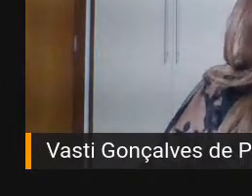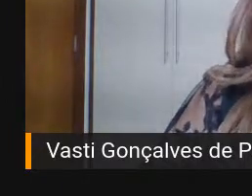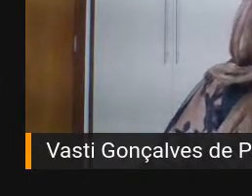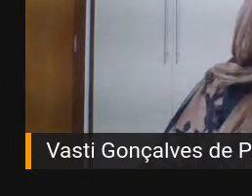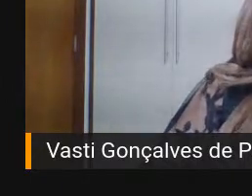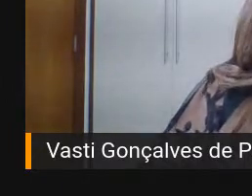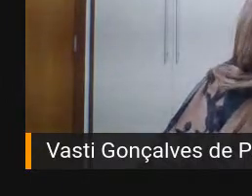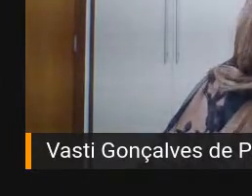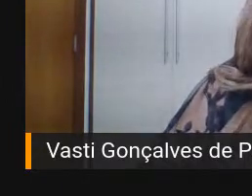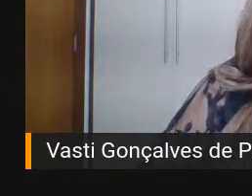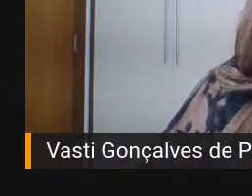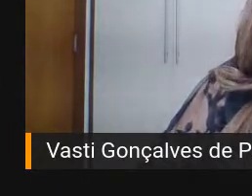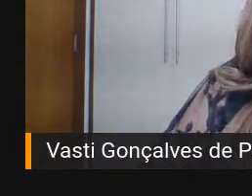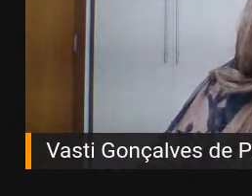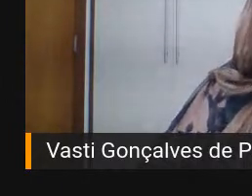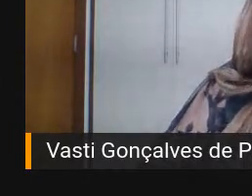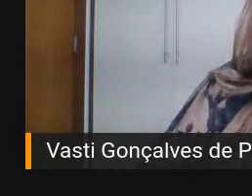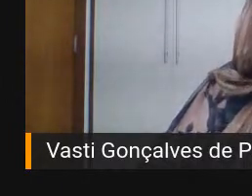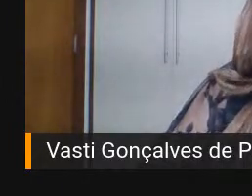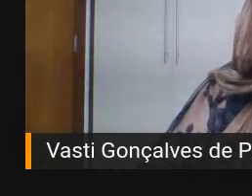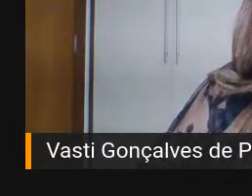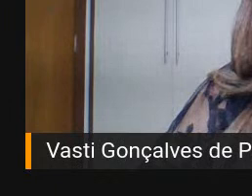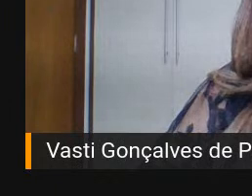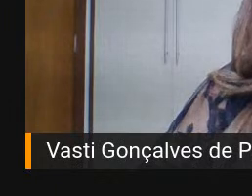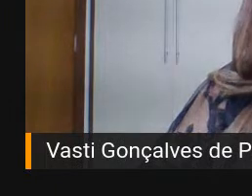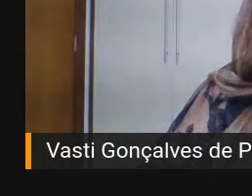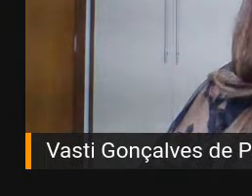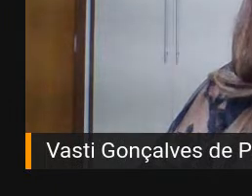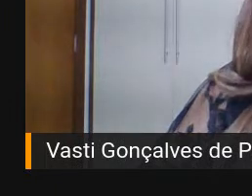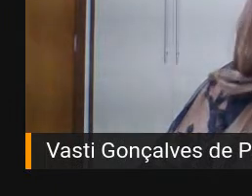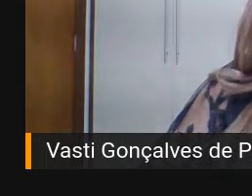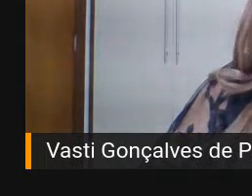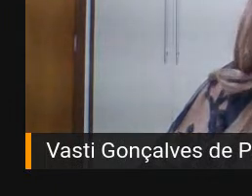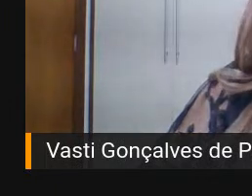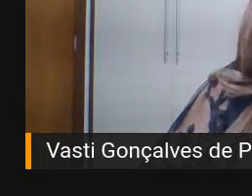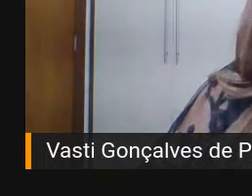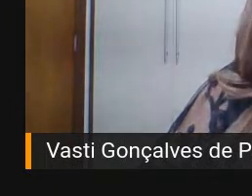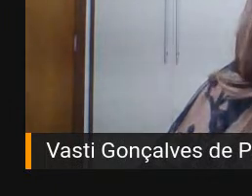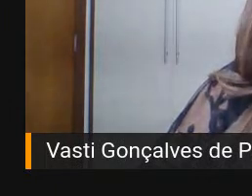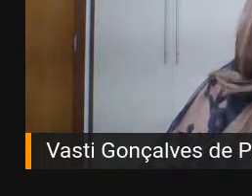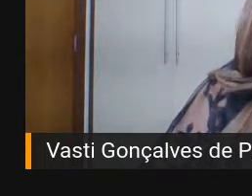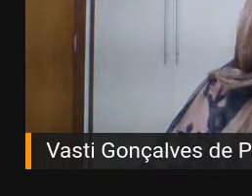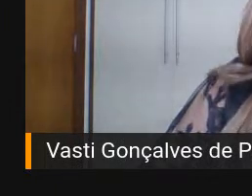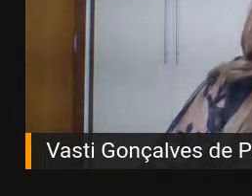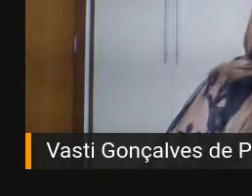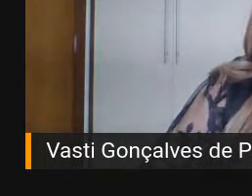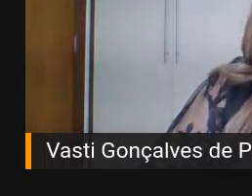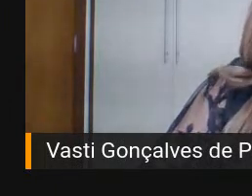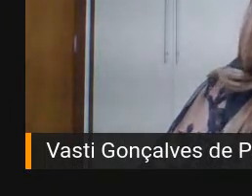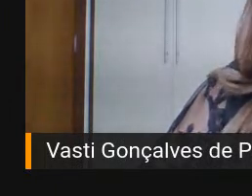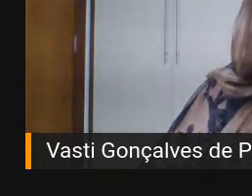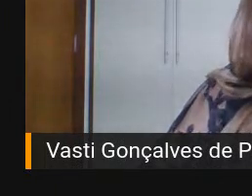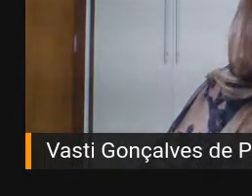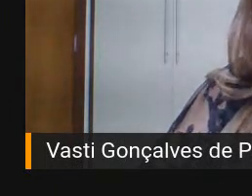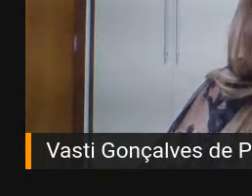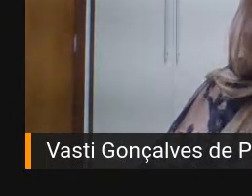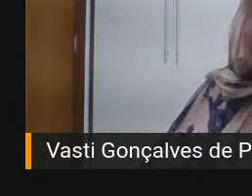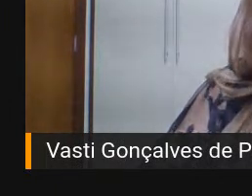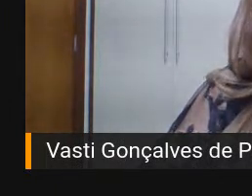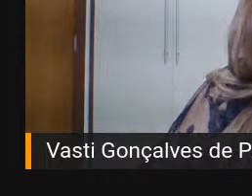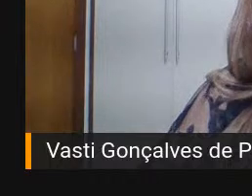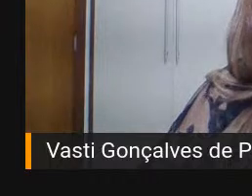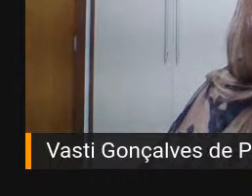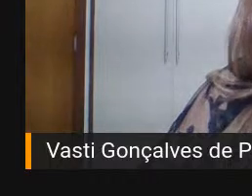Boa noite a todas e todos, sejam muito bem-vindas e muito bem-vindos. Eu sou Bastia Gonçalves de